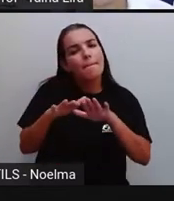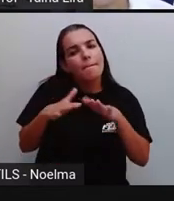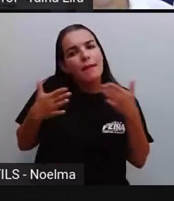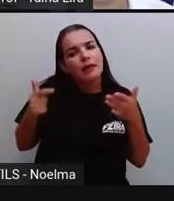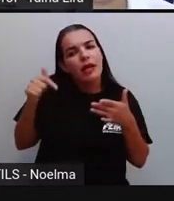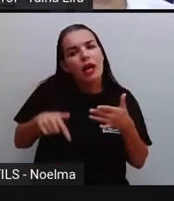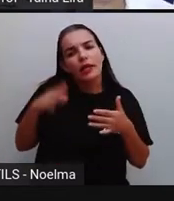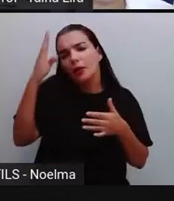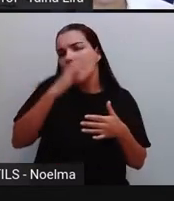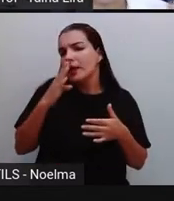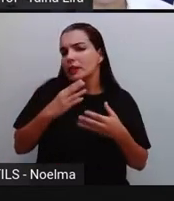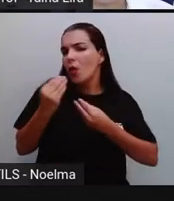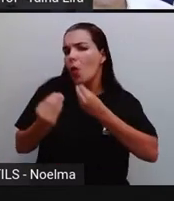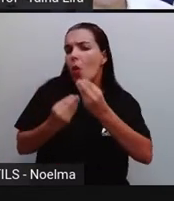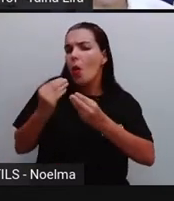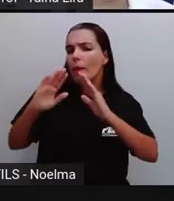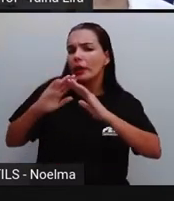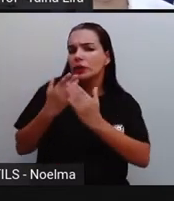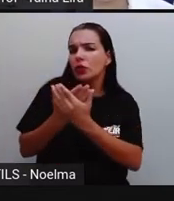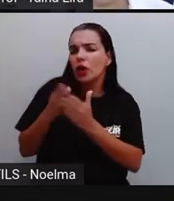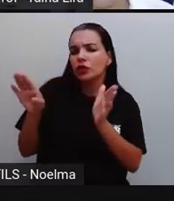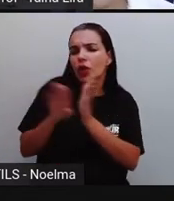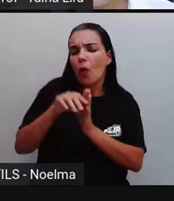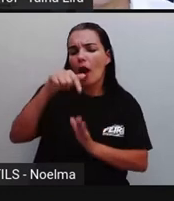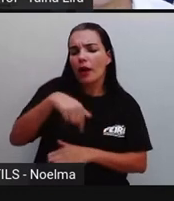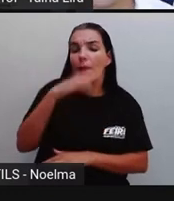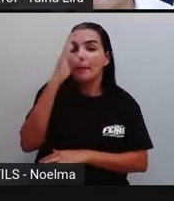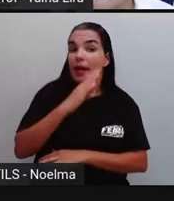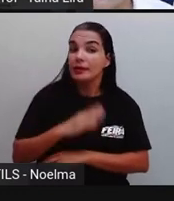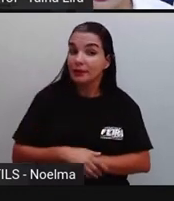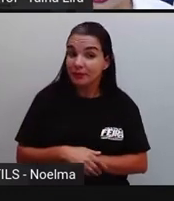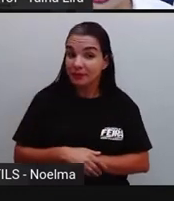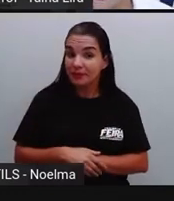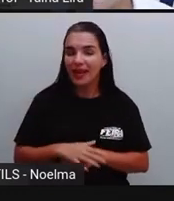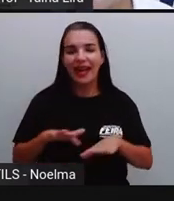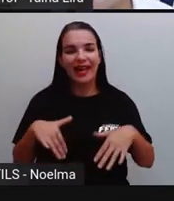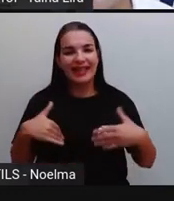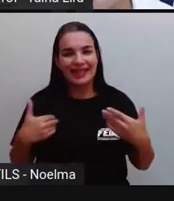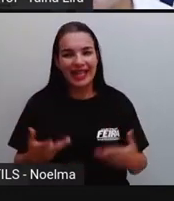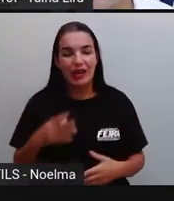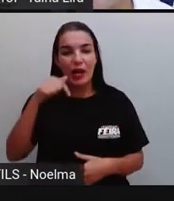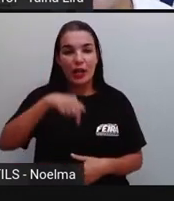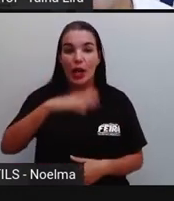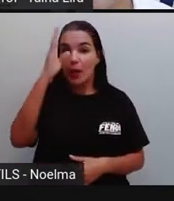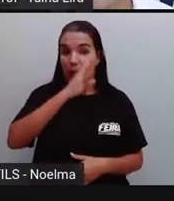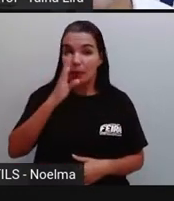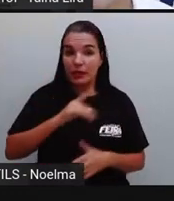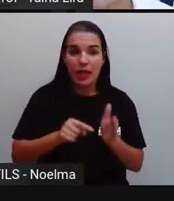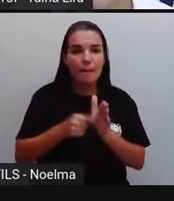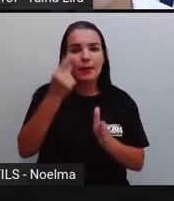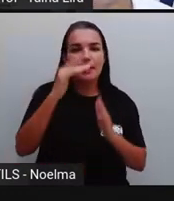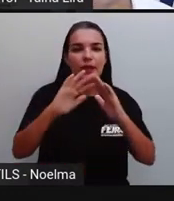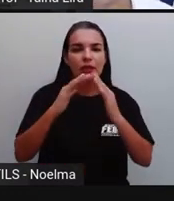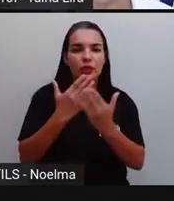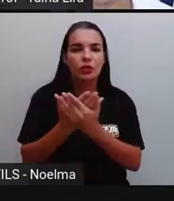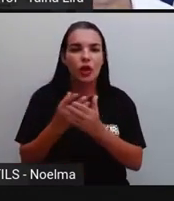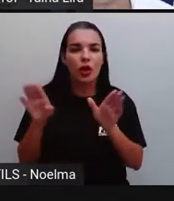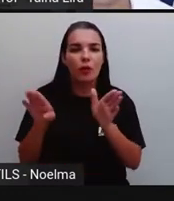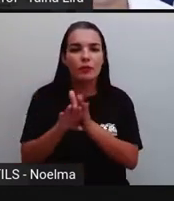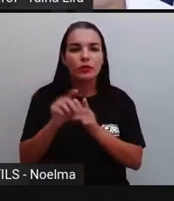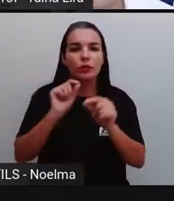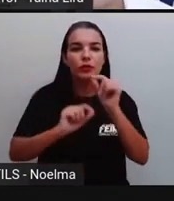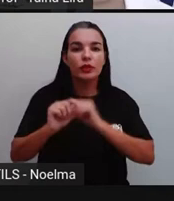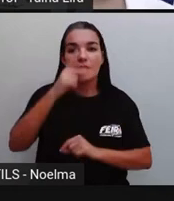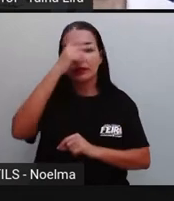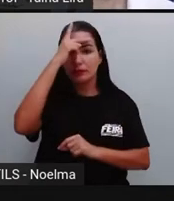Brasil? Como foi que a escola chegou aqui? Então, ó, no Brasil, as primeiras escolas começaram a surgir com a chegada dos